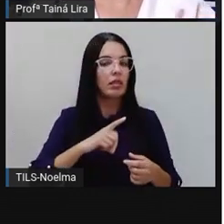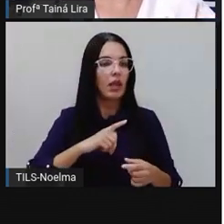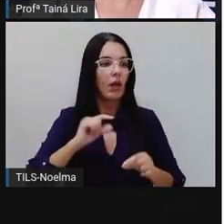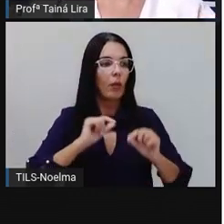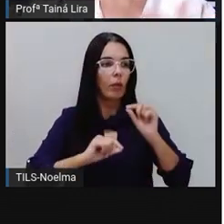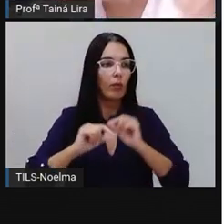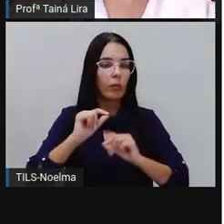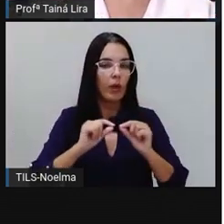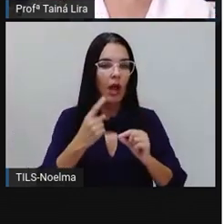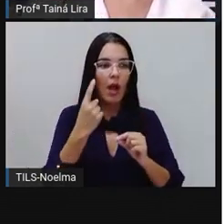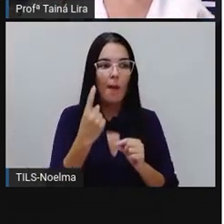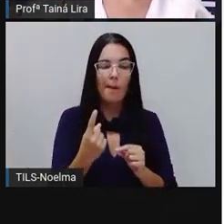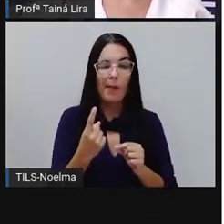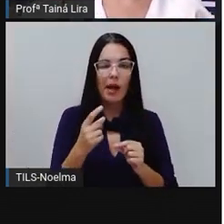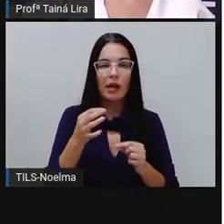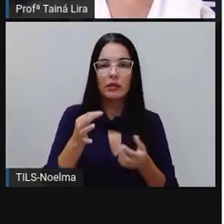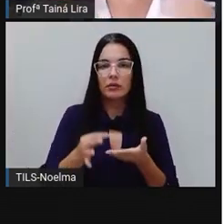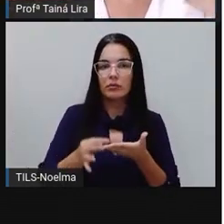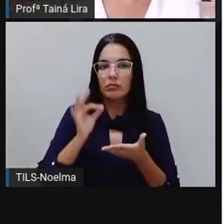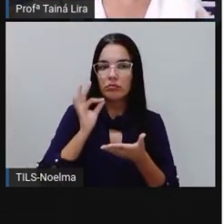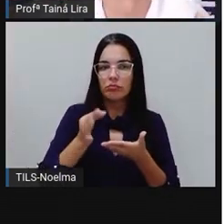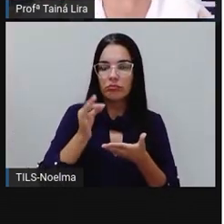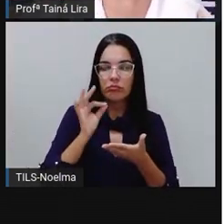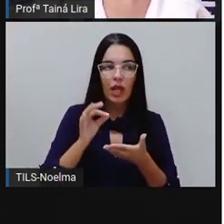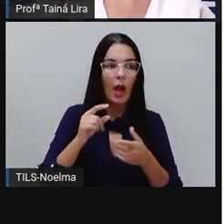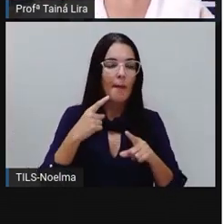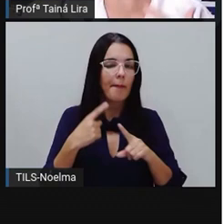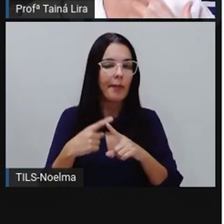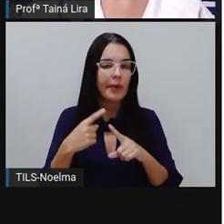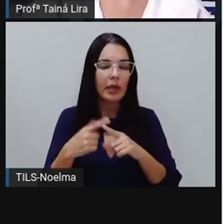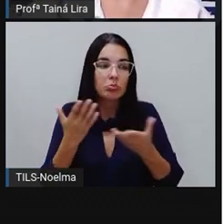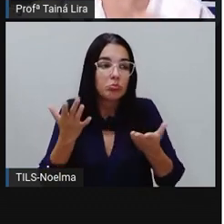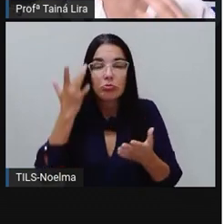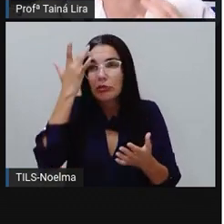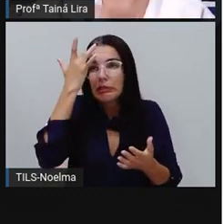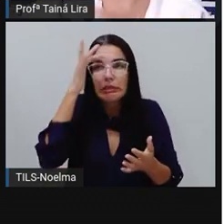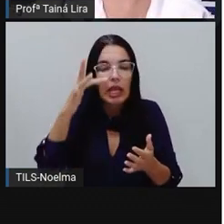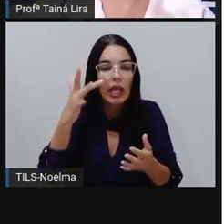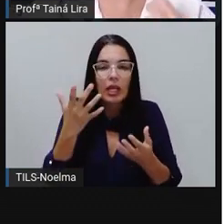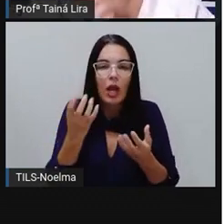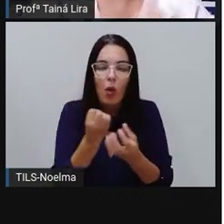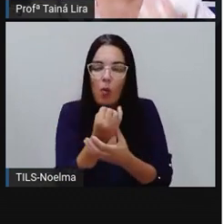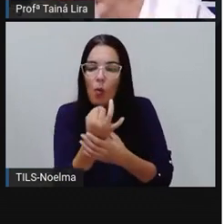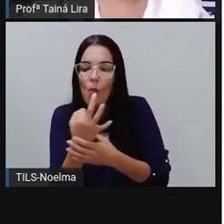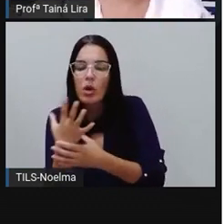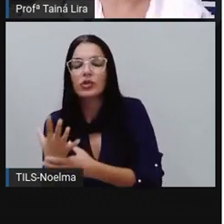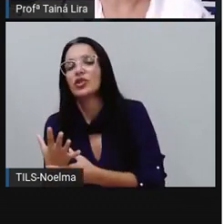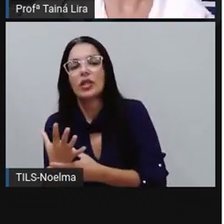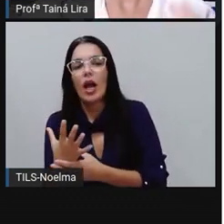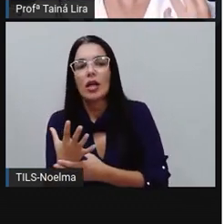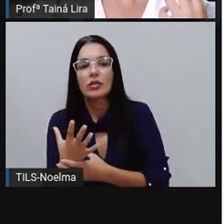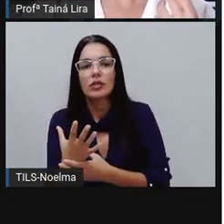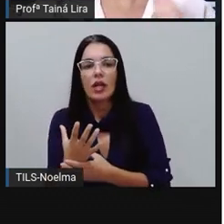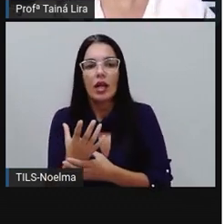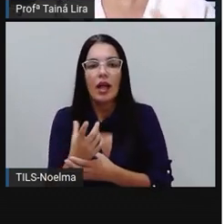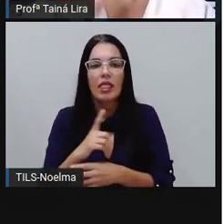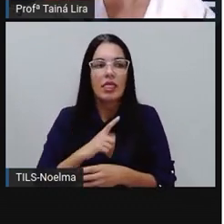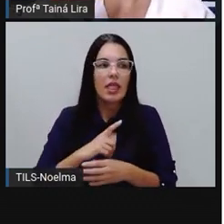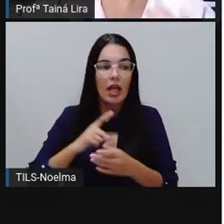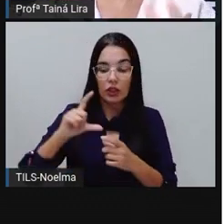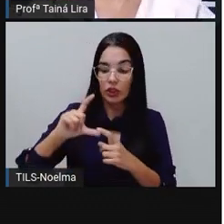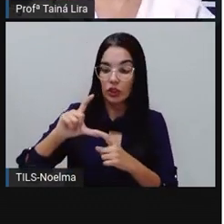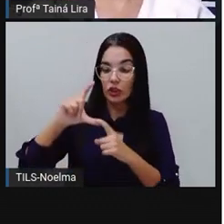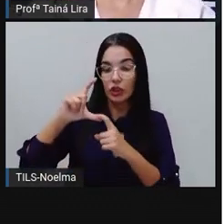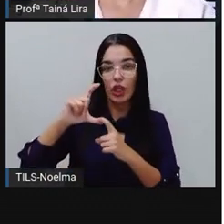é uma medida não convencional. Por quê, pró? Porque eu não sei exatamente ali a quantidade que eu tenho